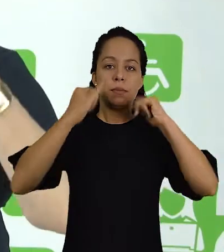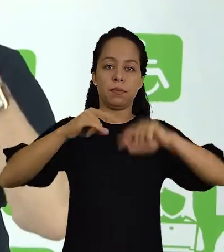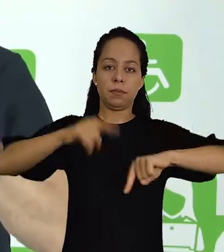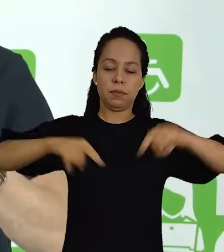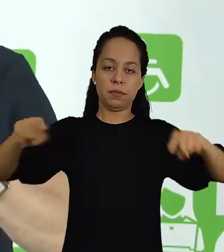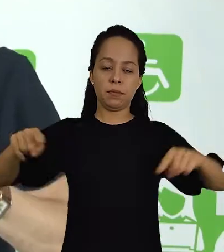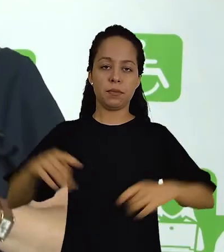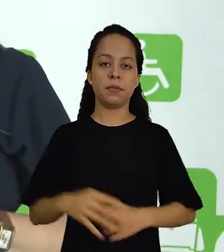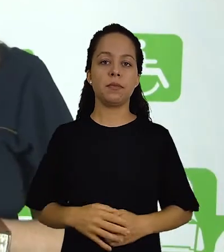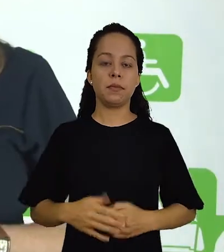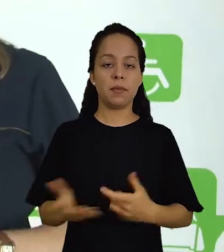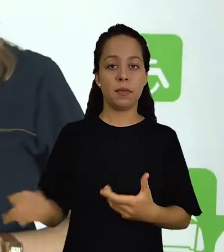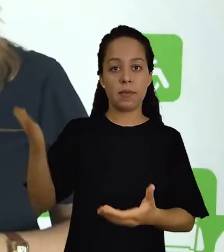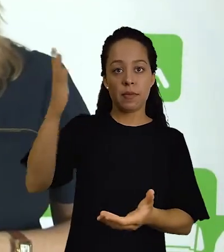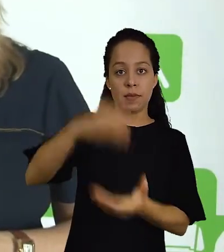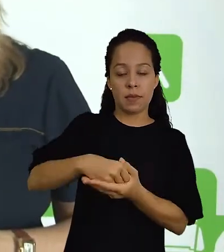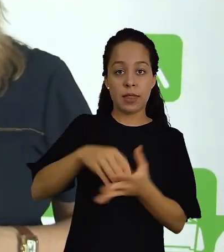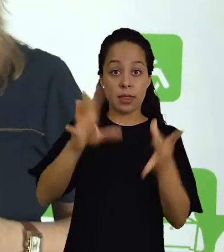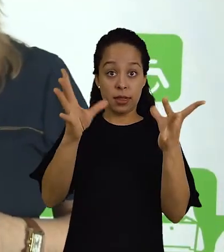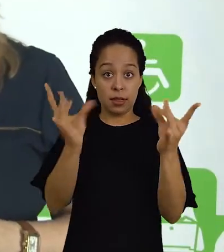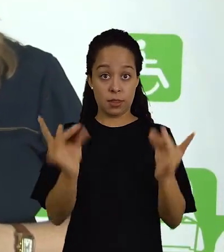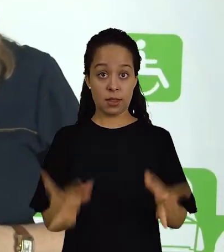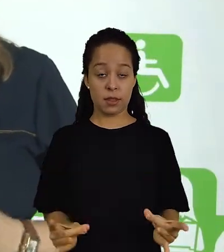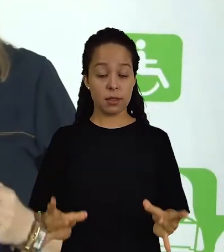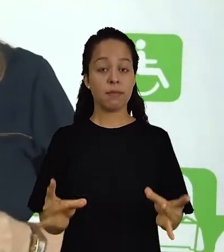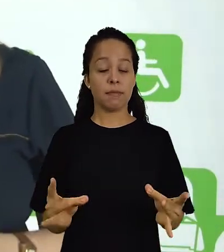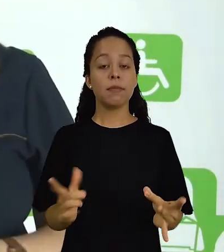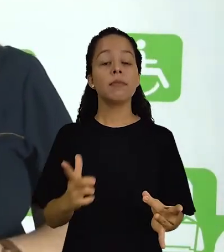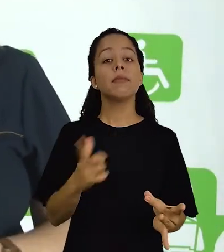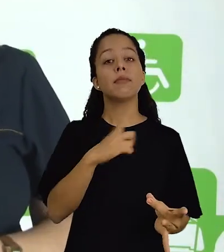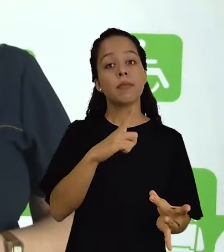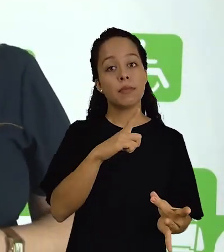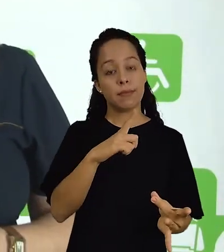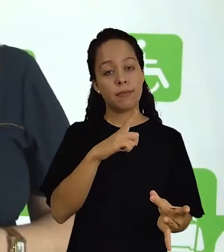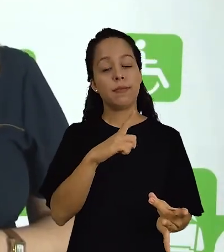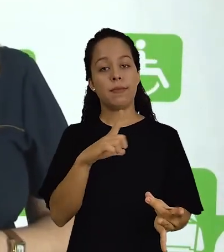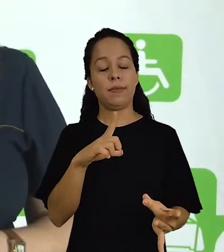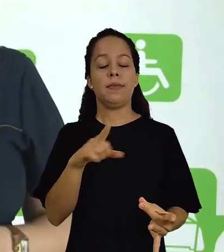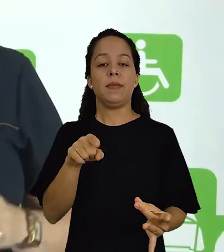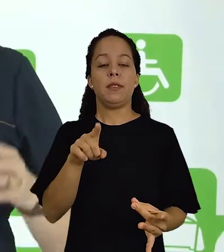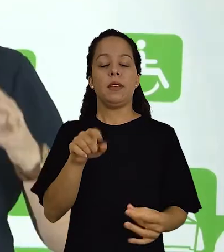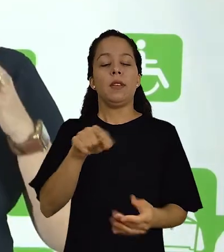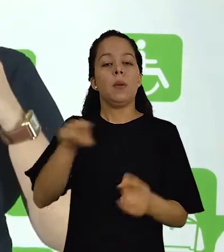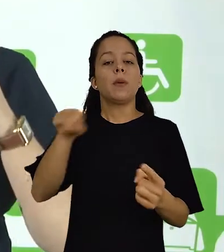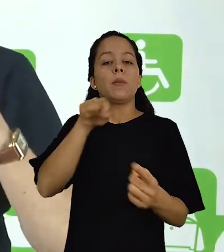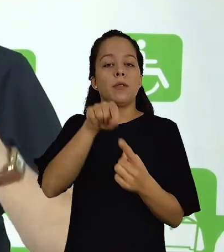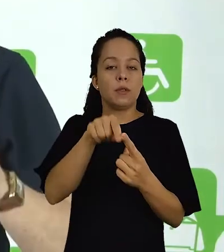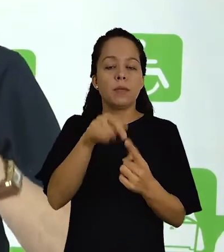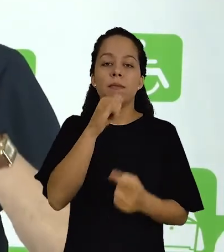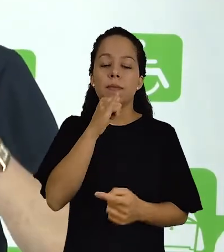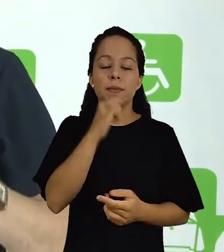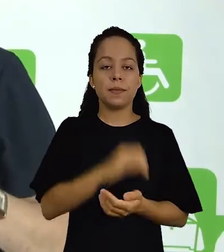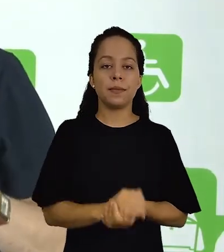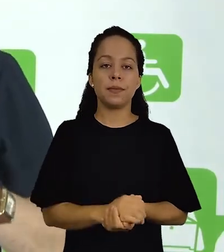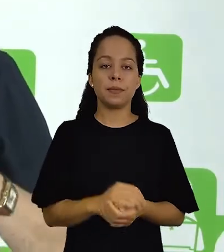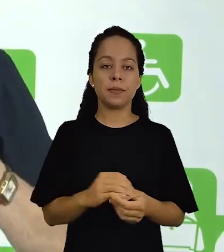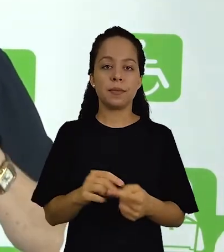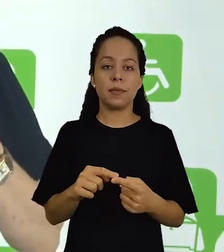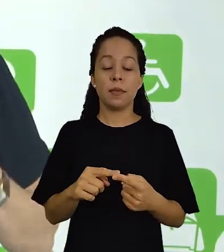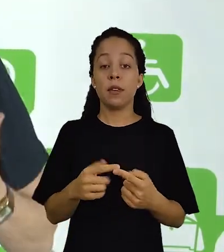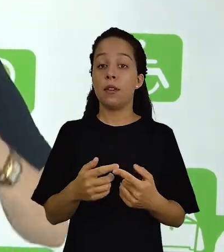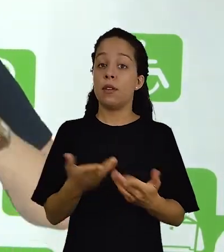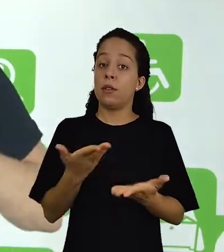entre variáveis. Dentre as pesquisas descritivas, estão aquelas cujos objetivos são